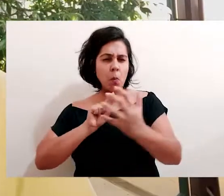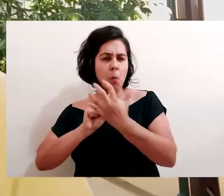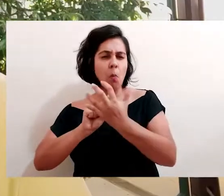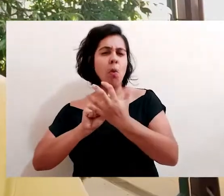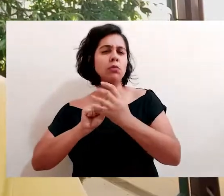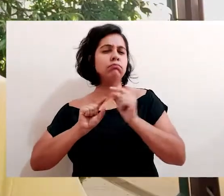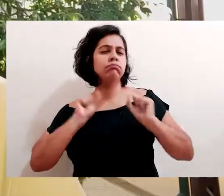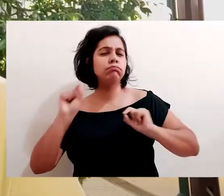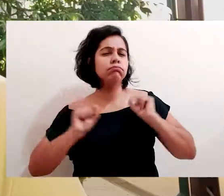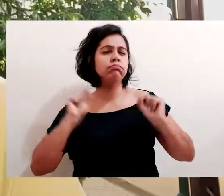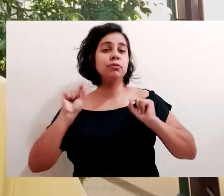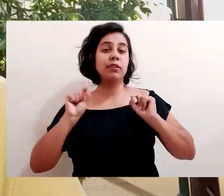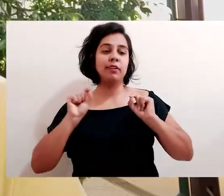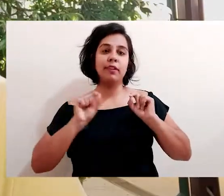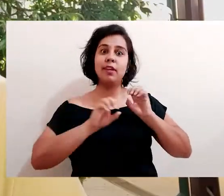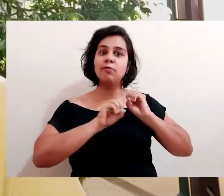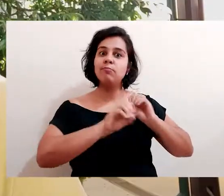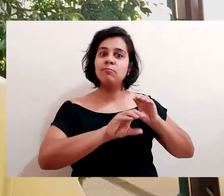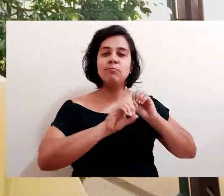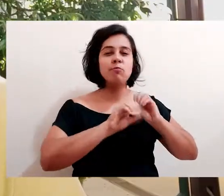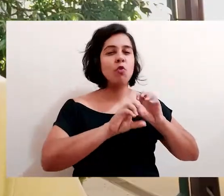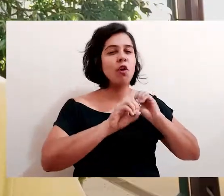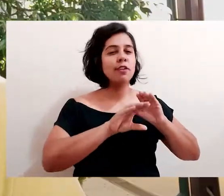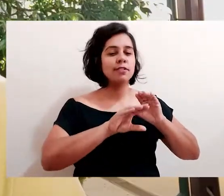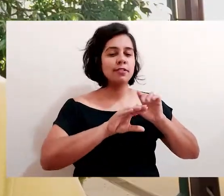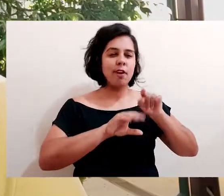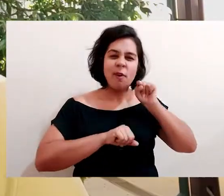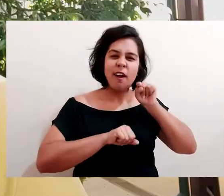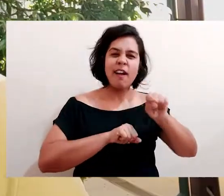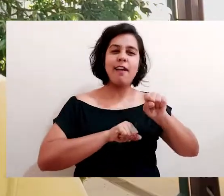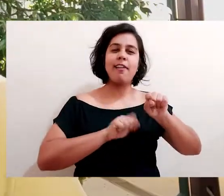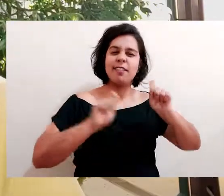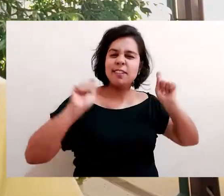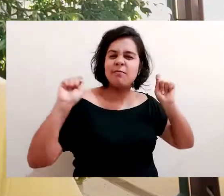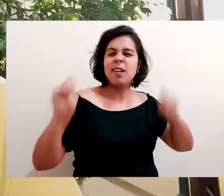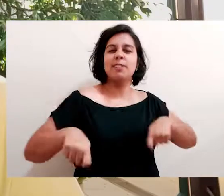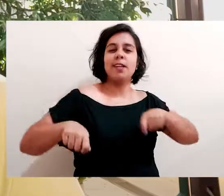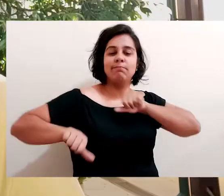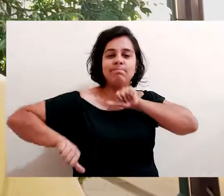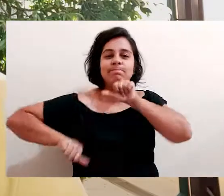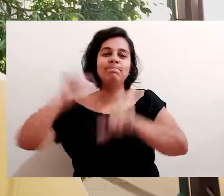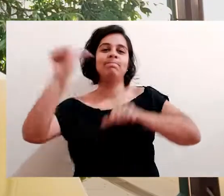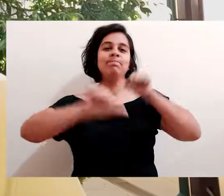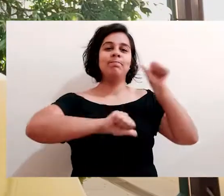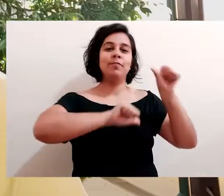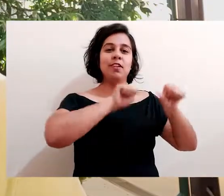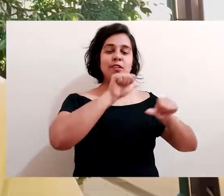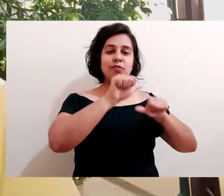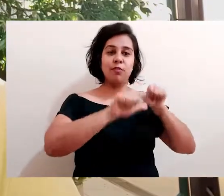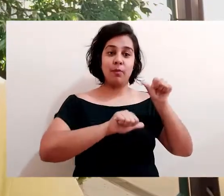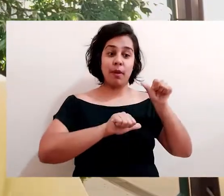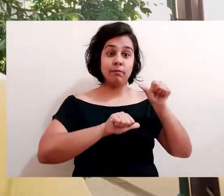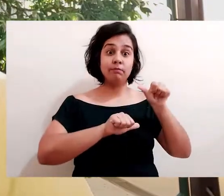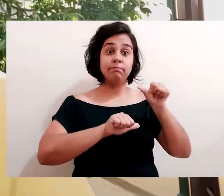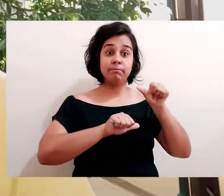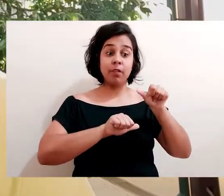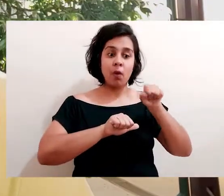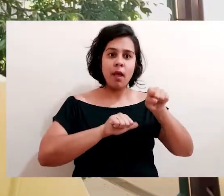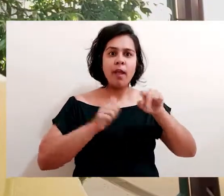na educação, cara, a educação é revolucionária, é transformadora mesmo.